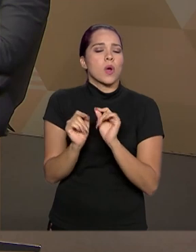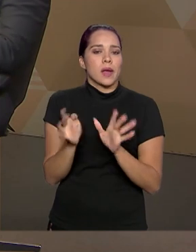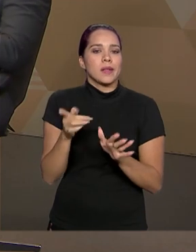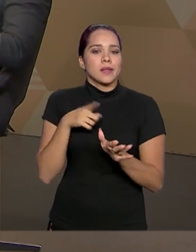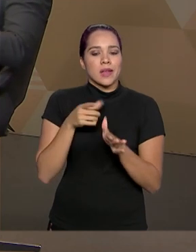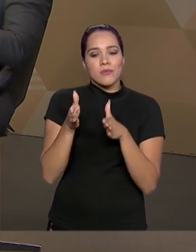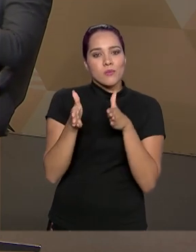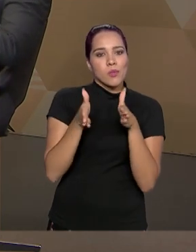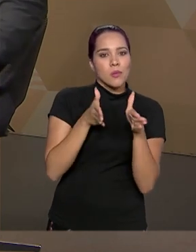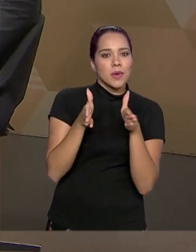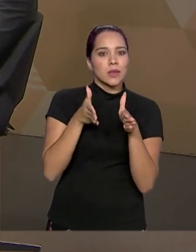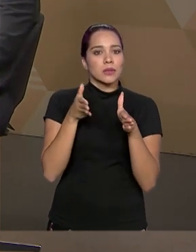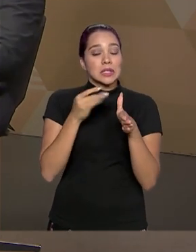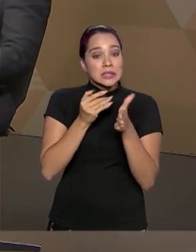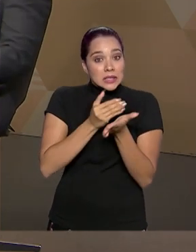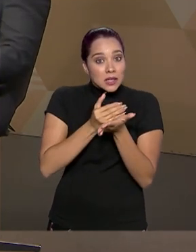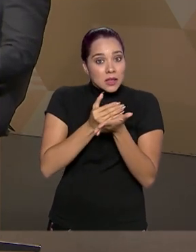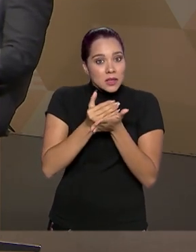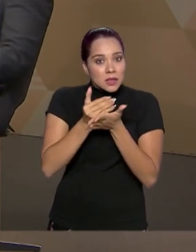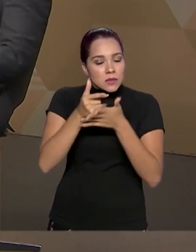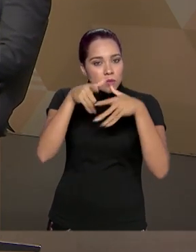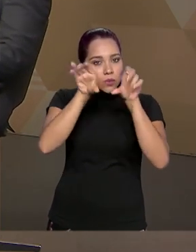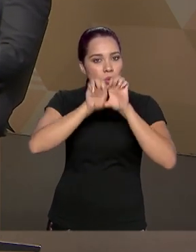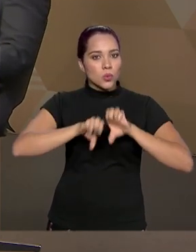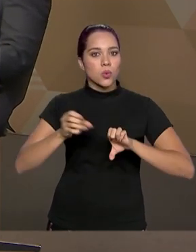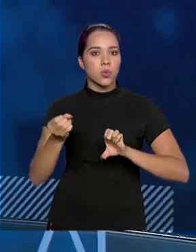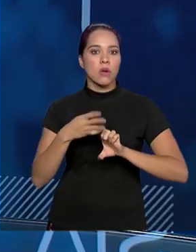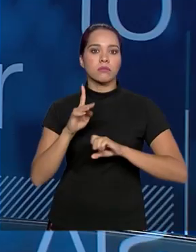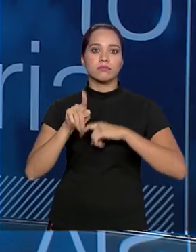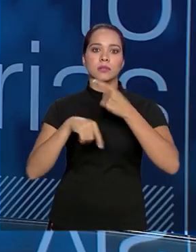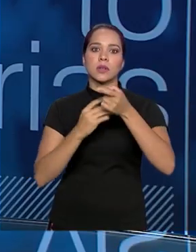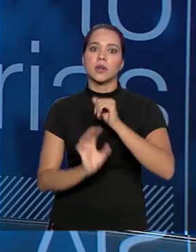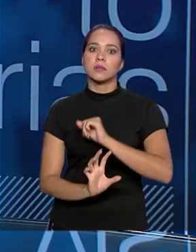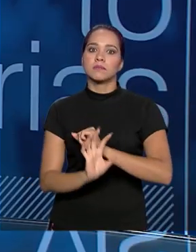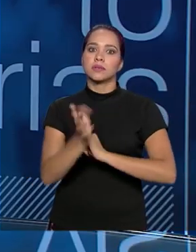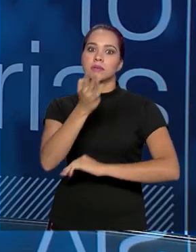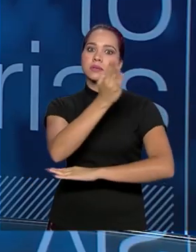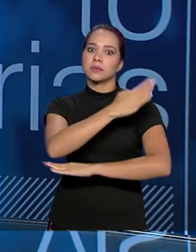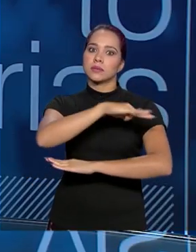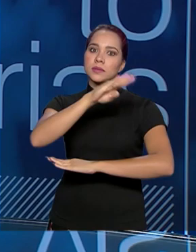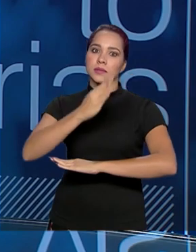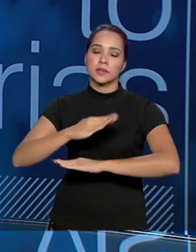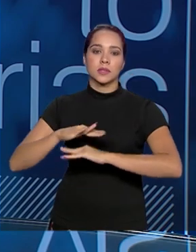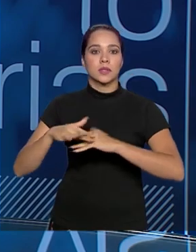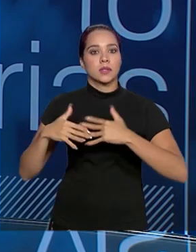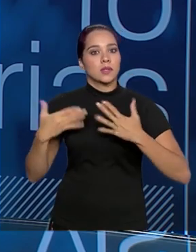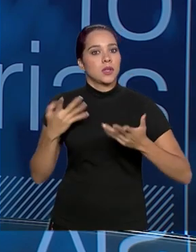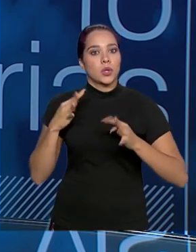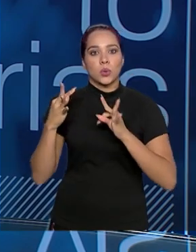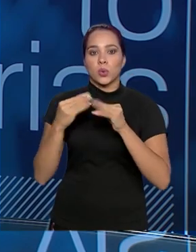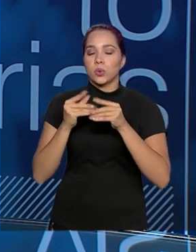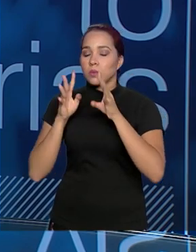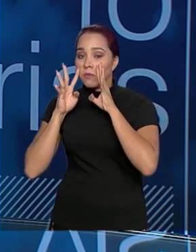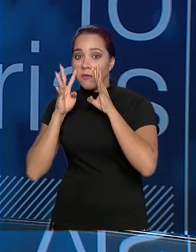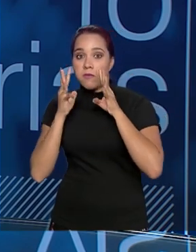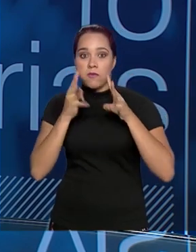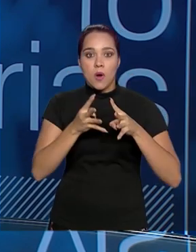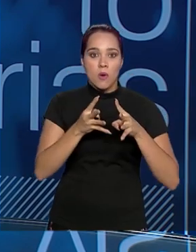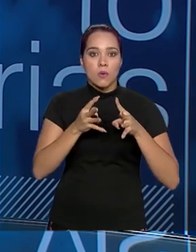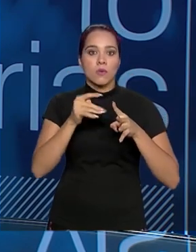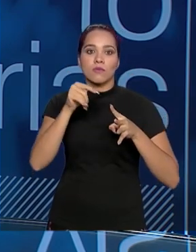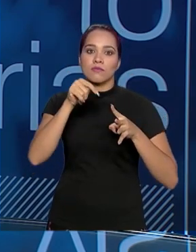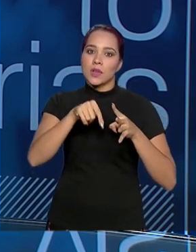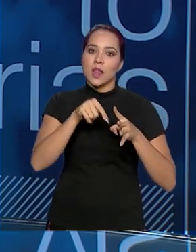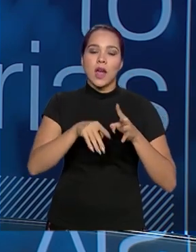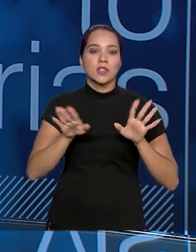naquele momento de início de estruturação, quando aconteceu isso. Então, todos os focos foram para realmente o